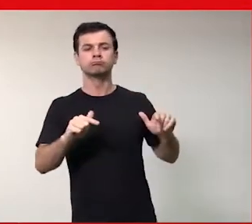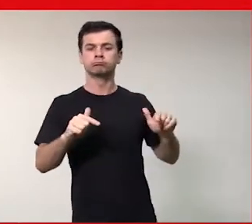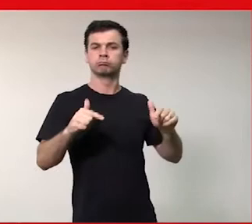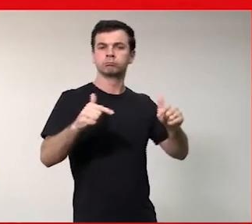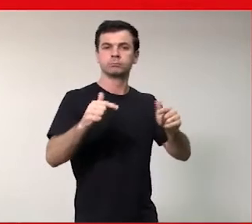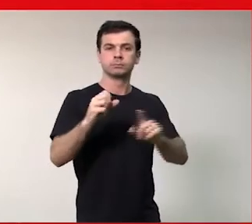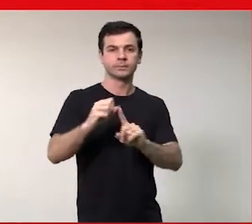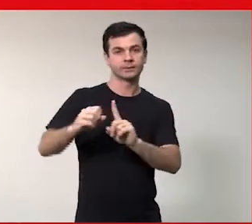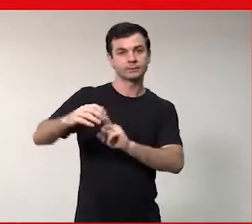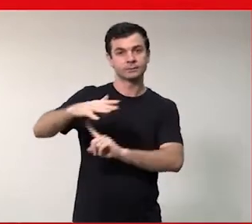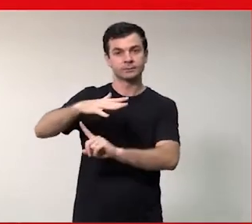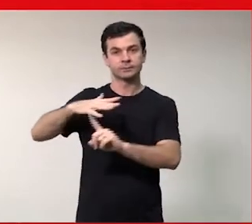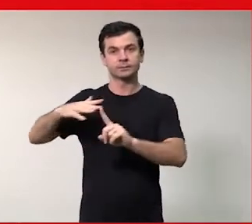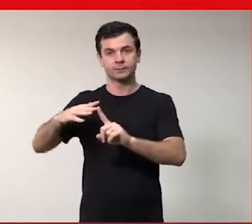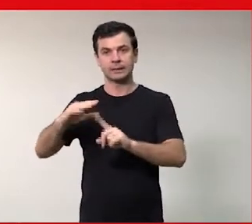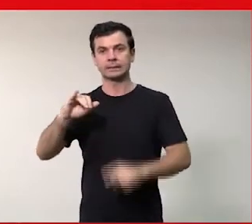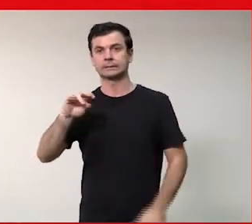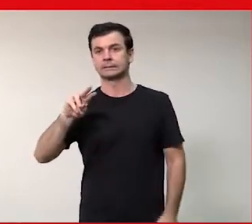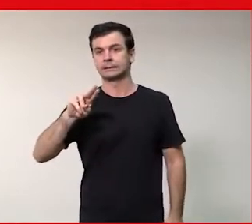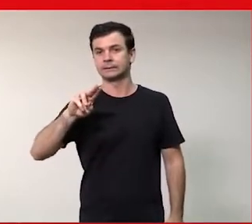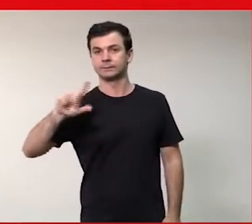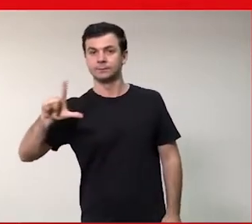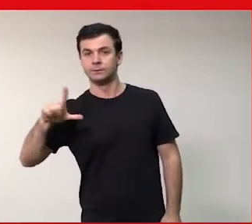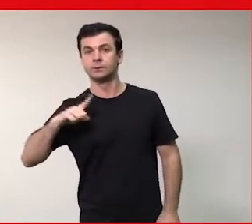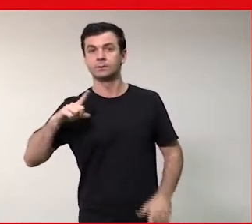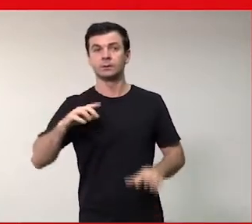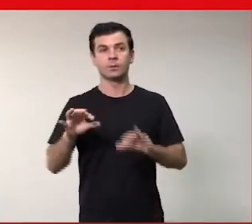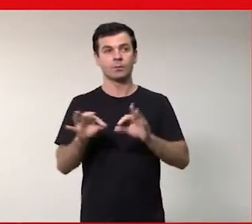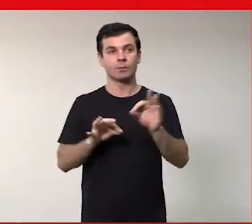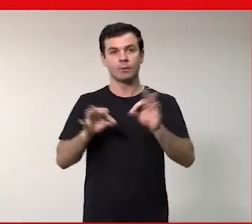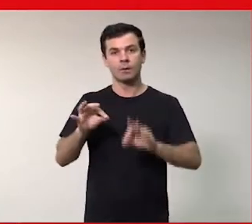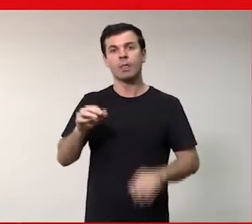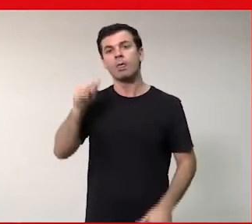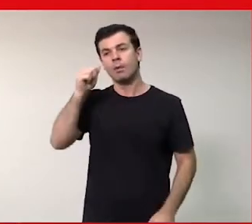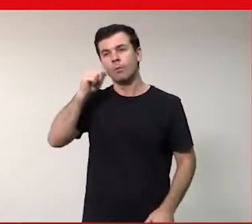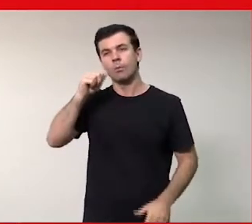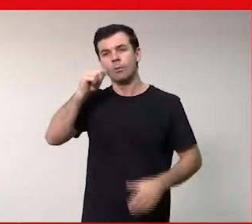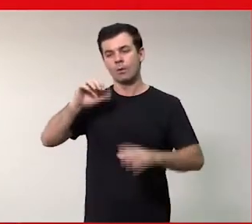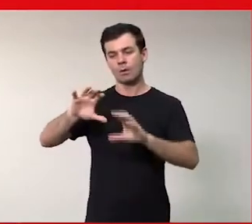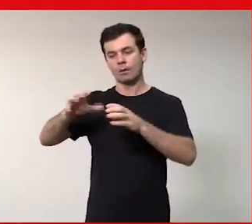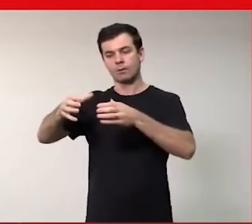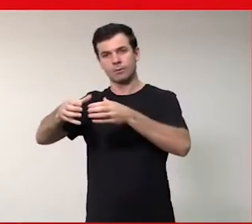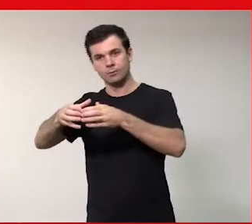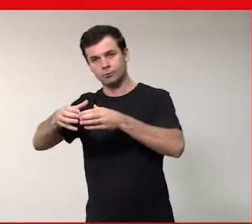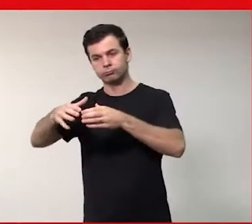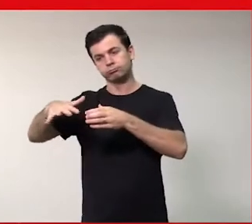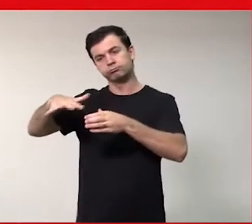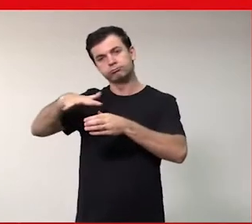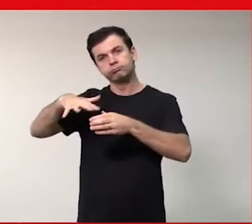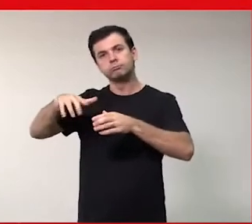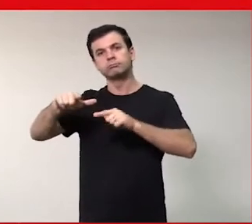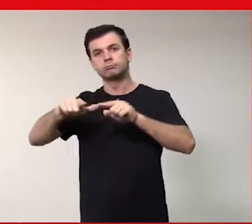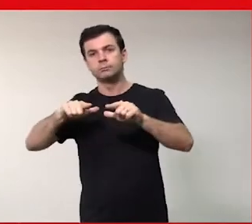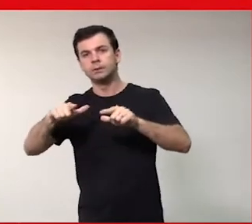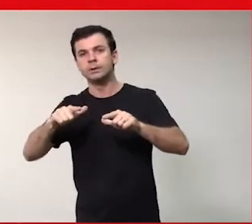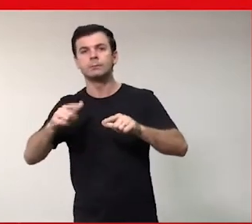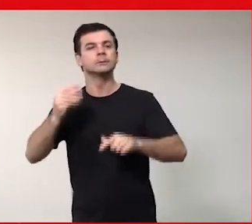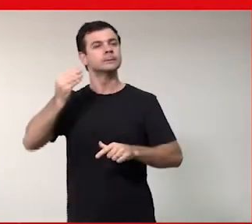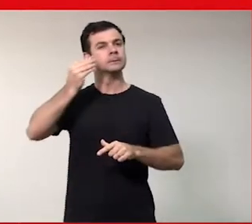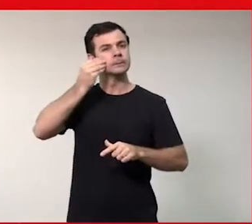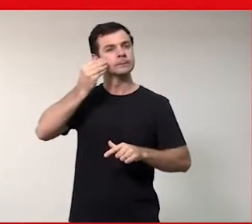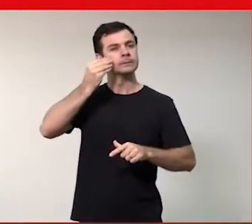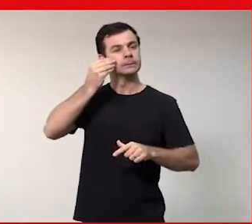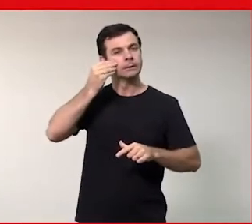civil com um programa chamado Eldo por Elas, que é um grupo de mulheres do Eldorado voltado para aumentar a participação da mulher na